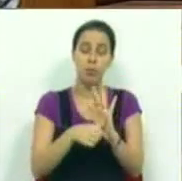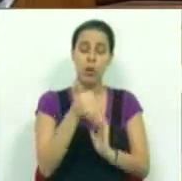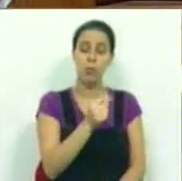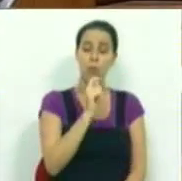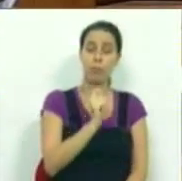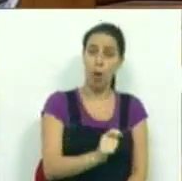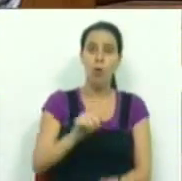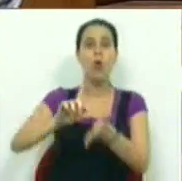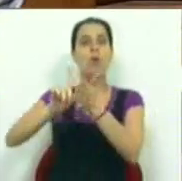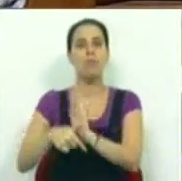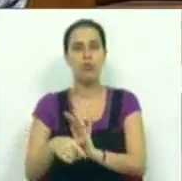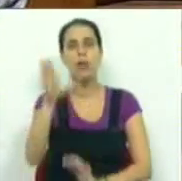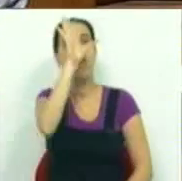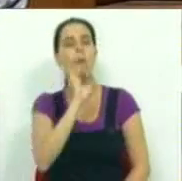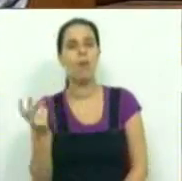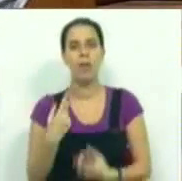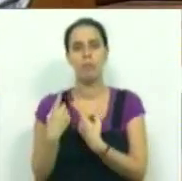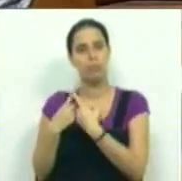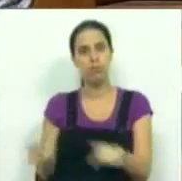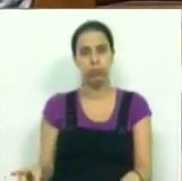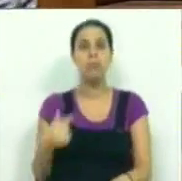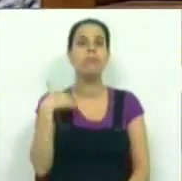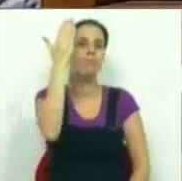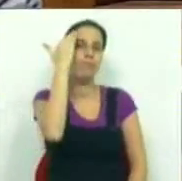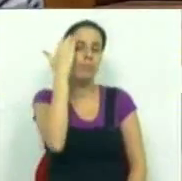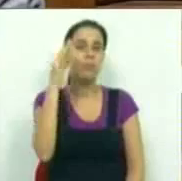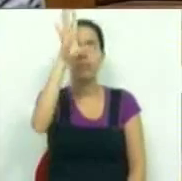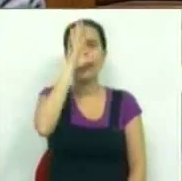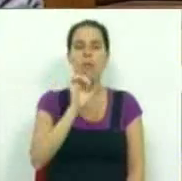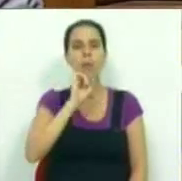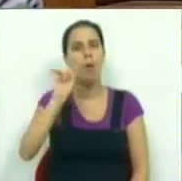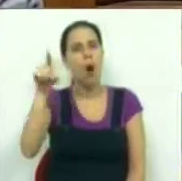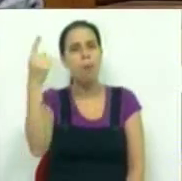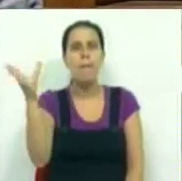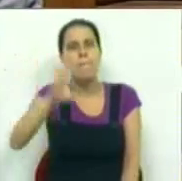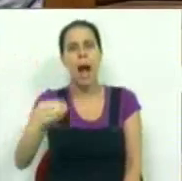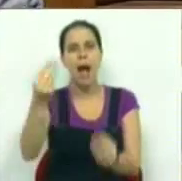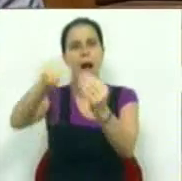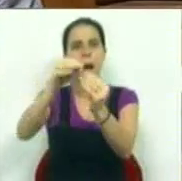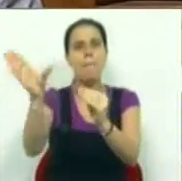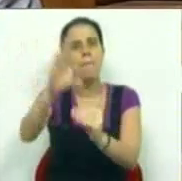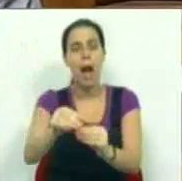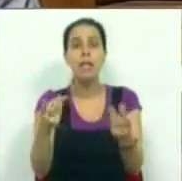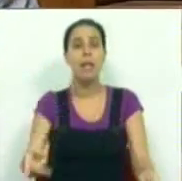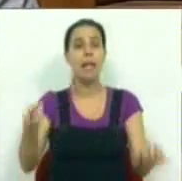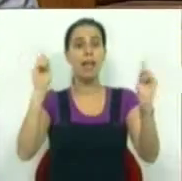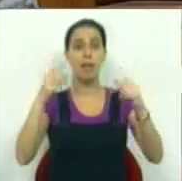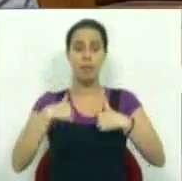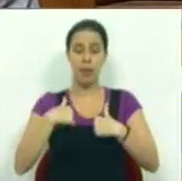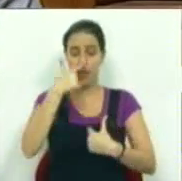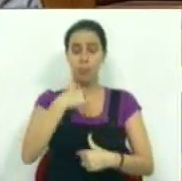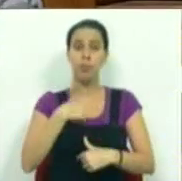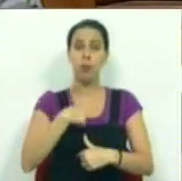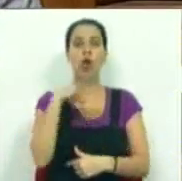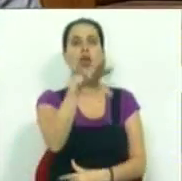Bloco de Esquerda e o projeto do Governo. Nós consideramos que o Governo podia ter ido mais longe e que a liberdade do cidadão